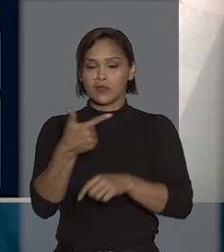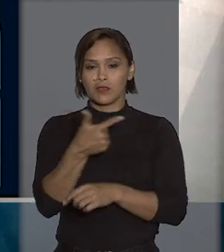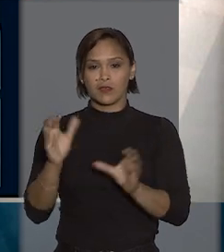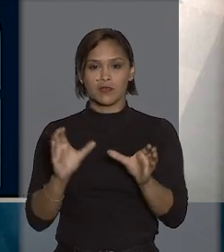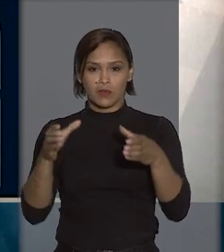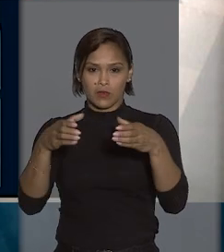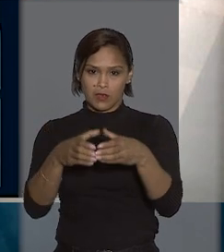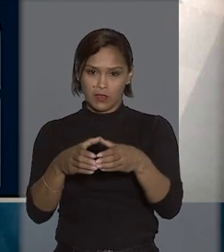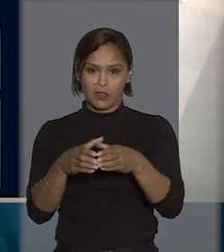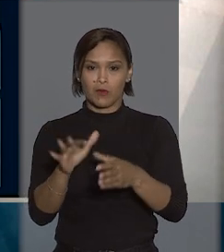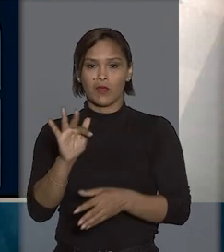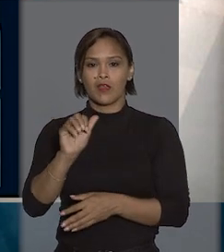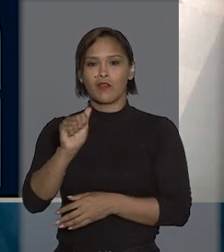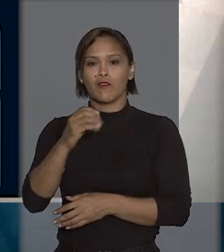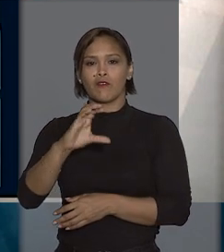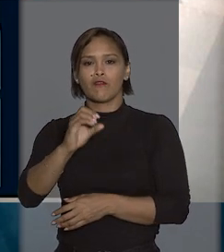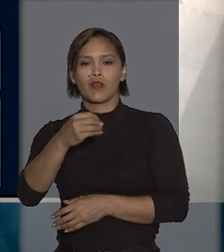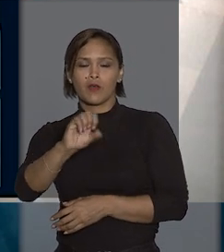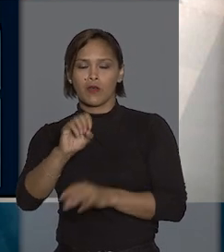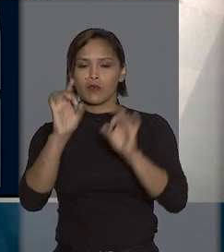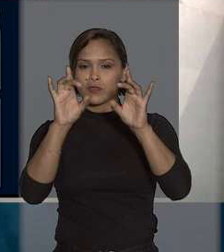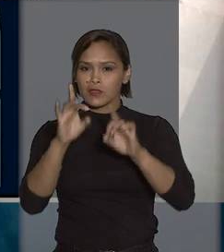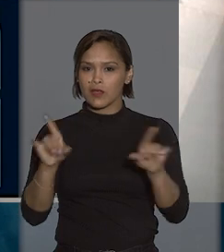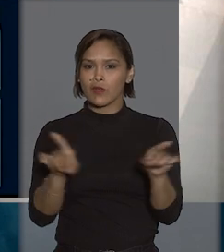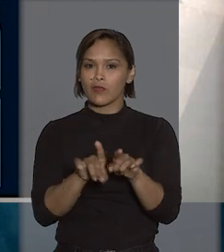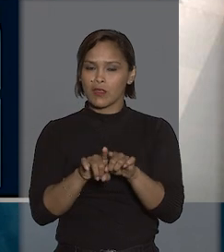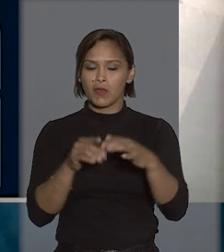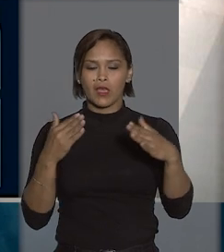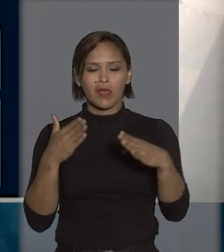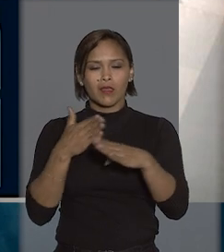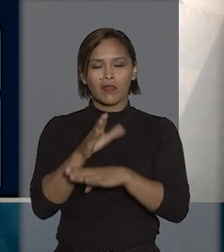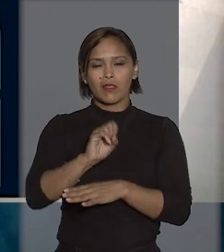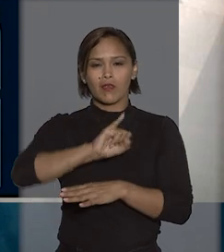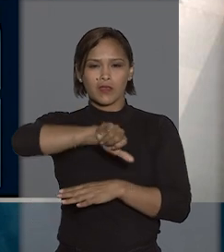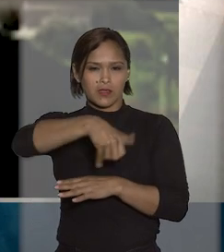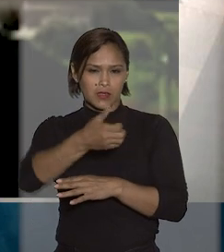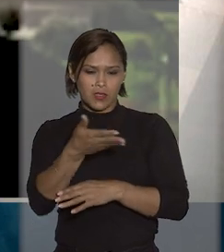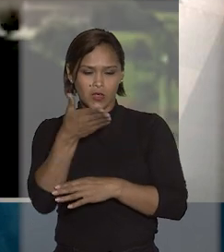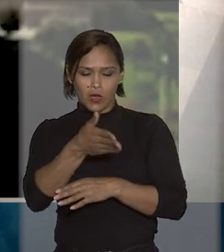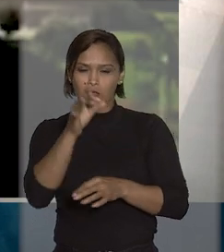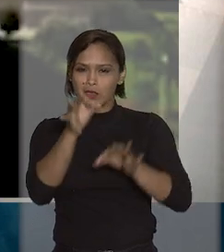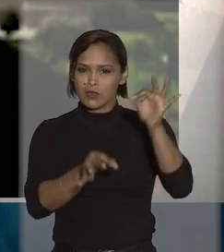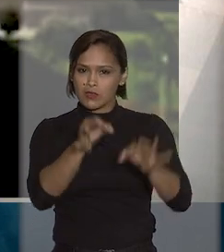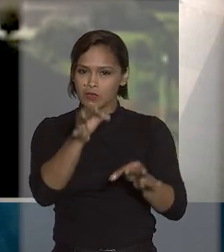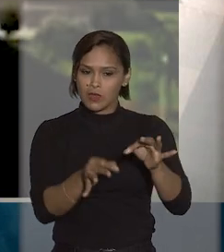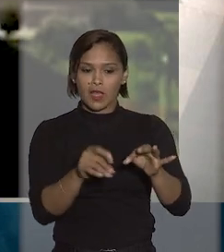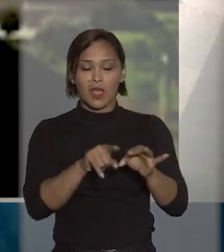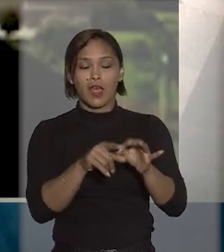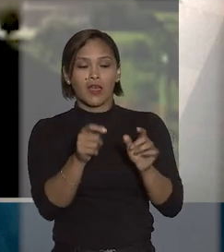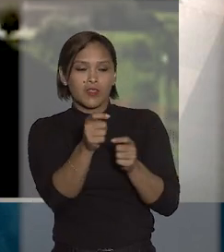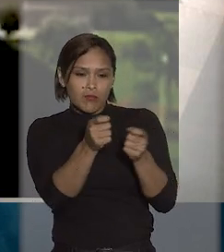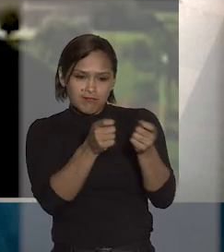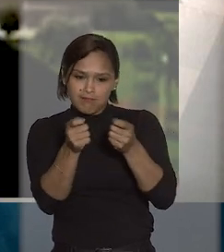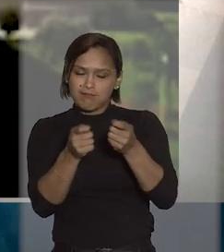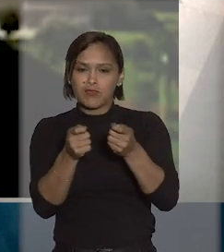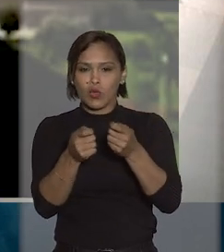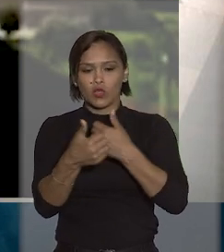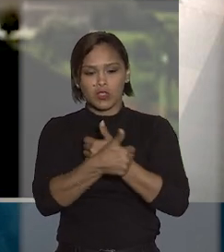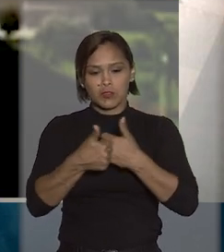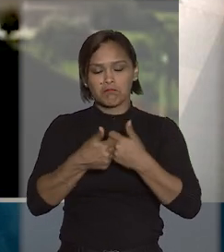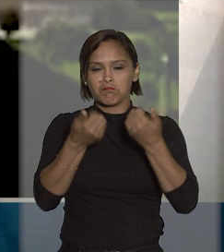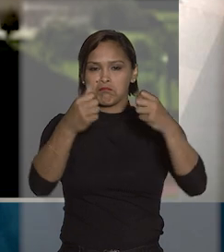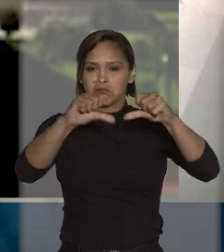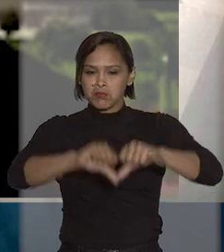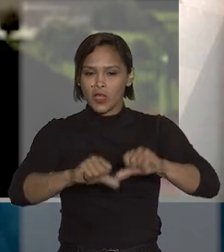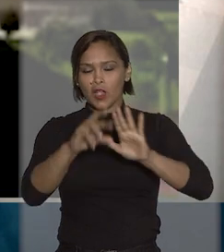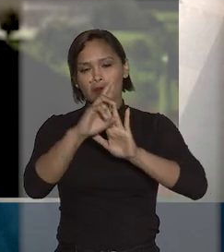segunda turma, Francisco Falcão destacou ainda que a intervenção do STJ em relação ao arbitramento de danos morais